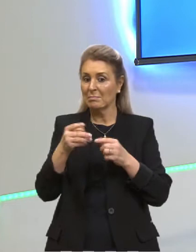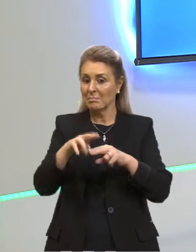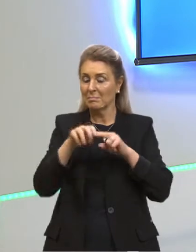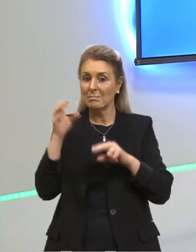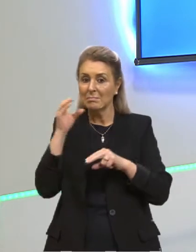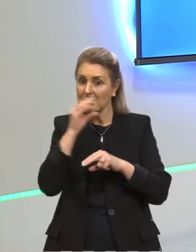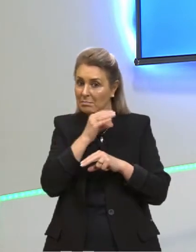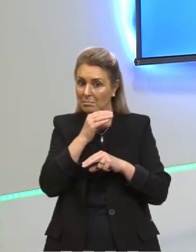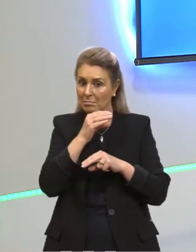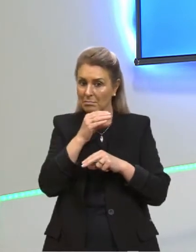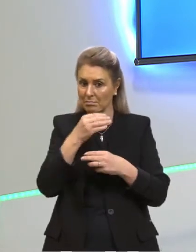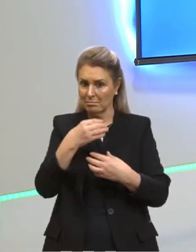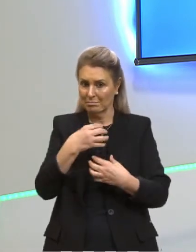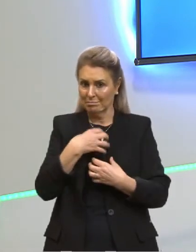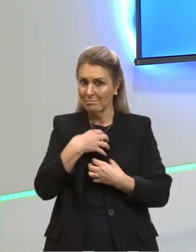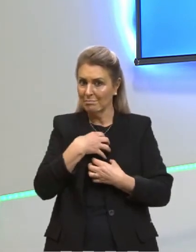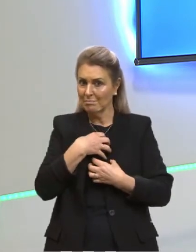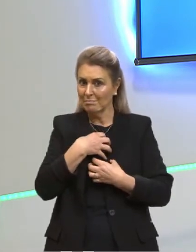eu sinto.